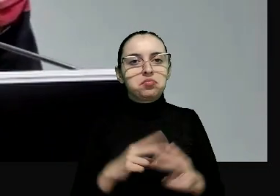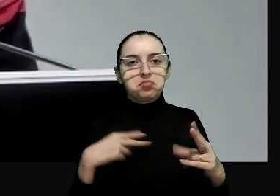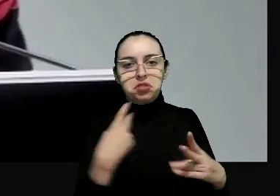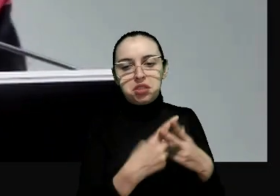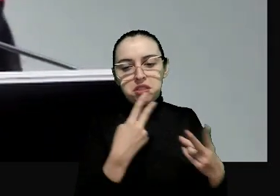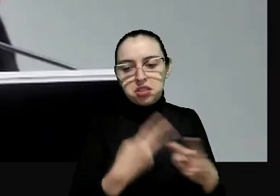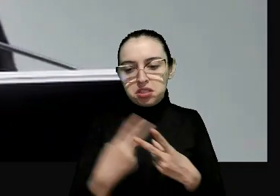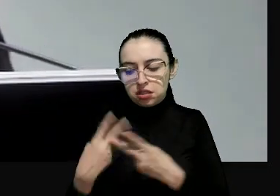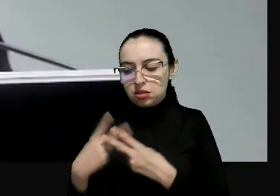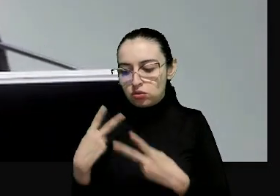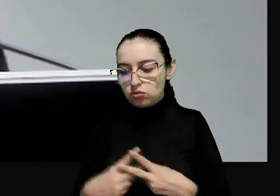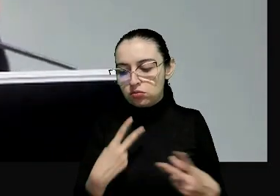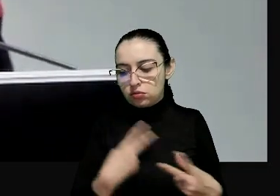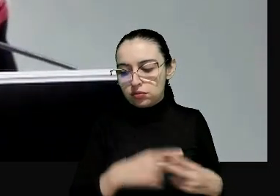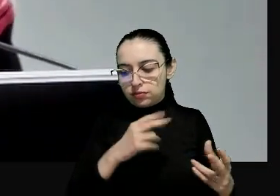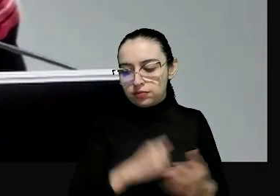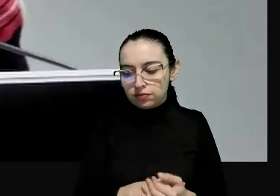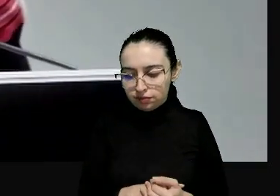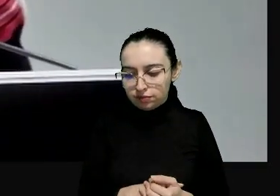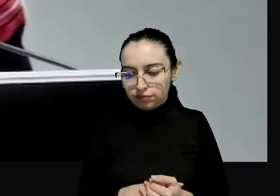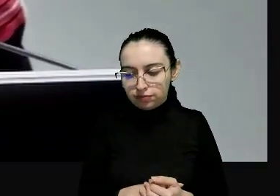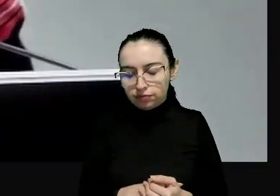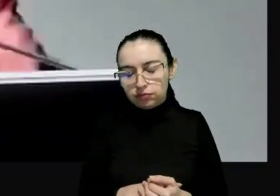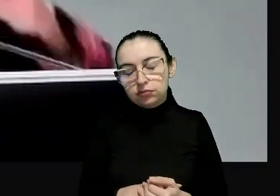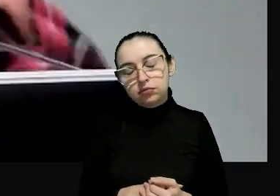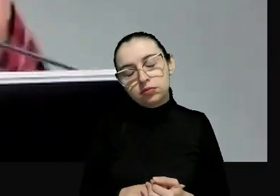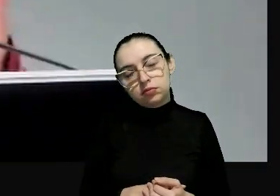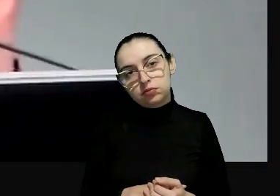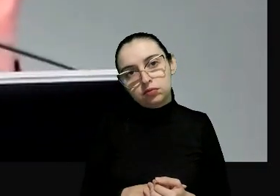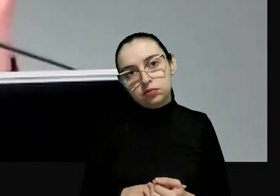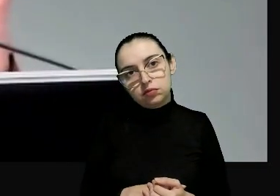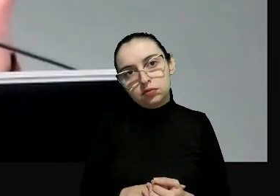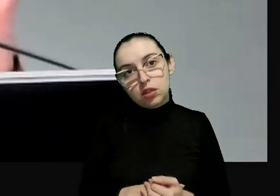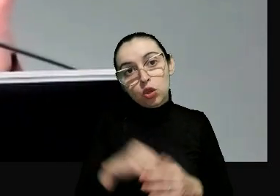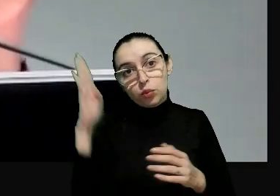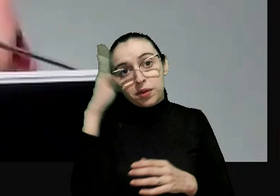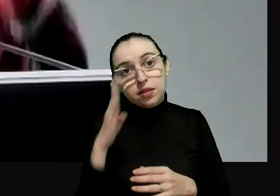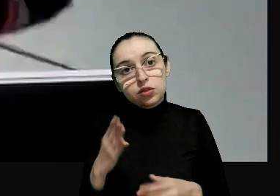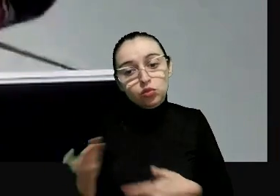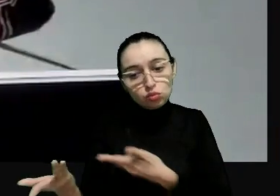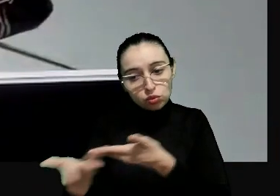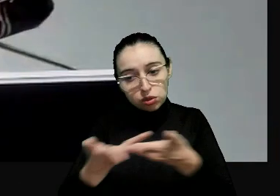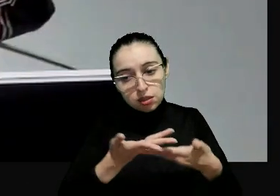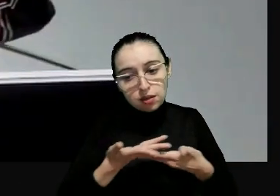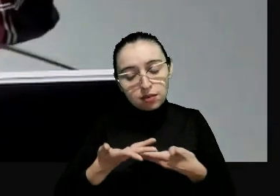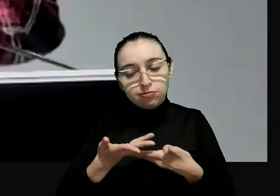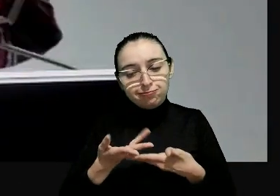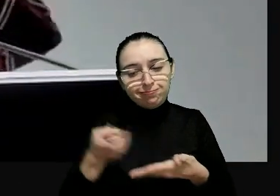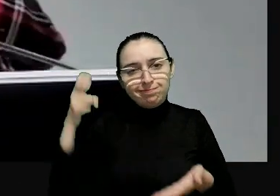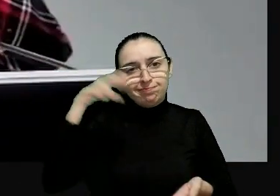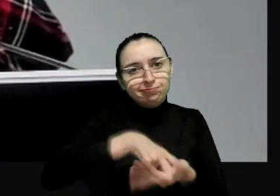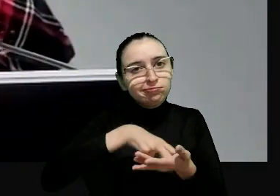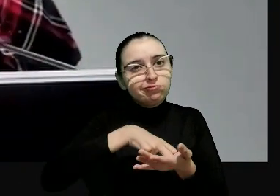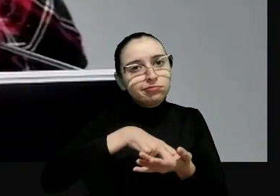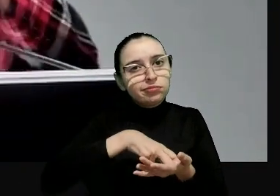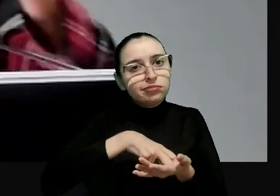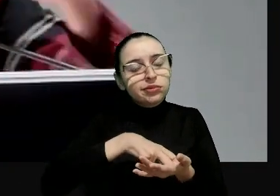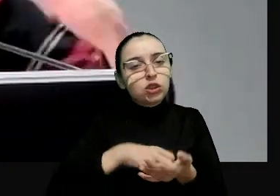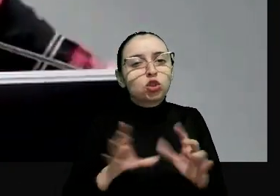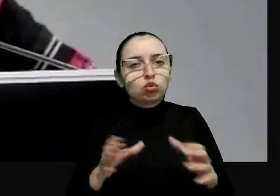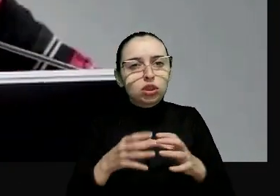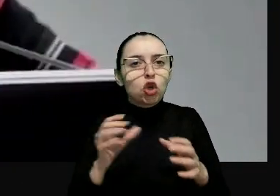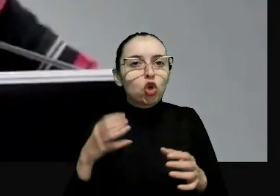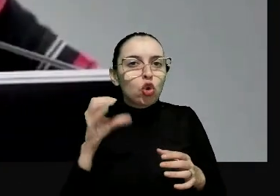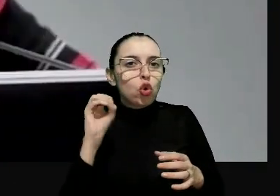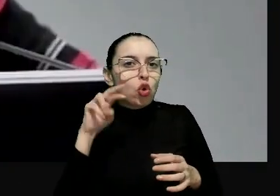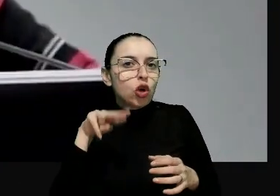Pedrinhas, Instituto Penal Plácio do Sá Carvalho, dentre outros. Então esse é o Brasil que chega e que é condenado no âmbito